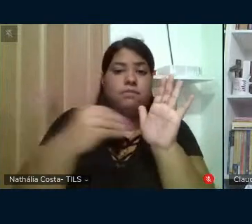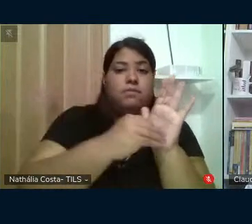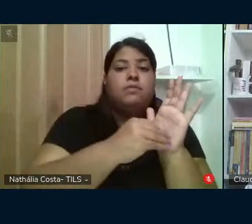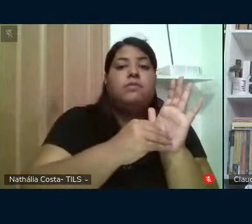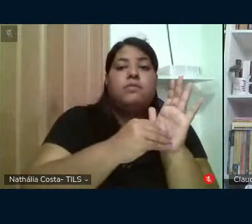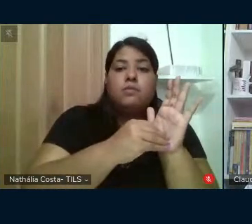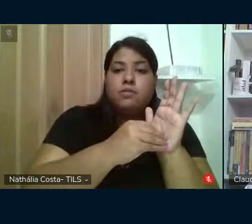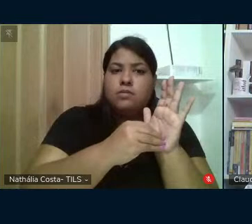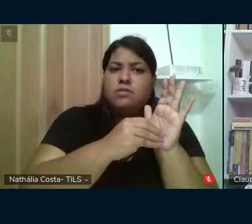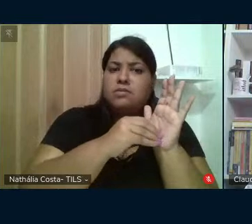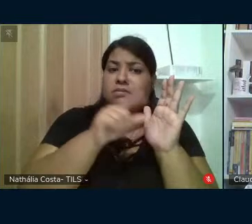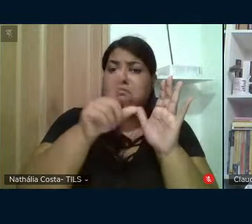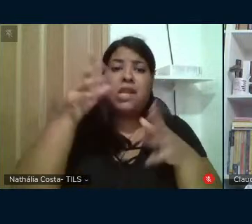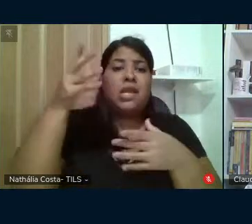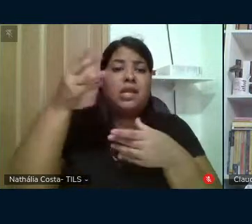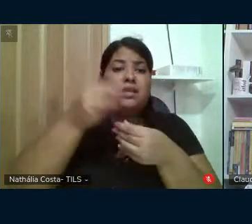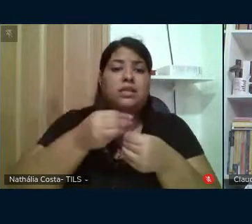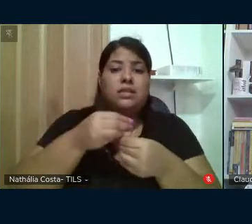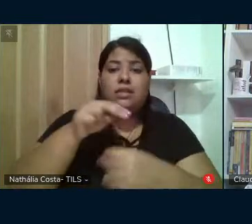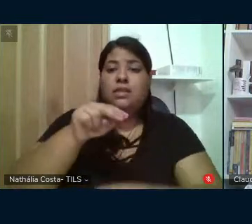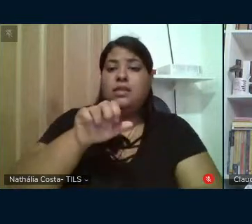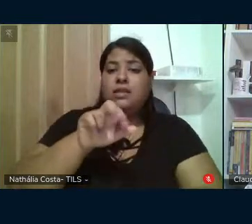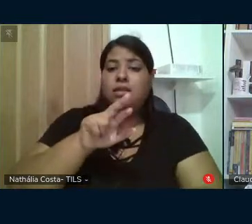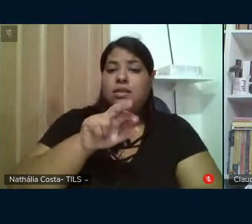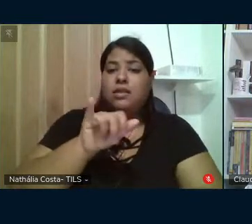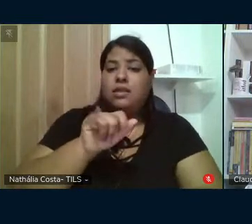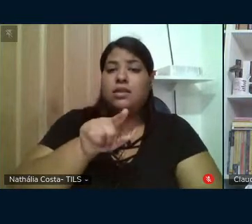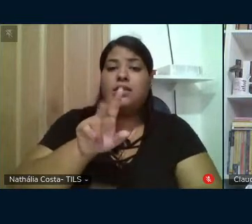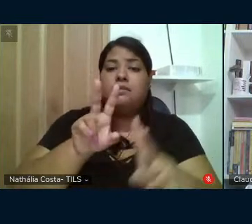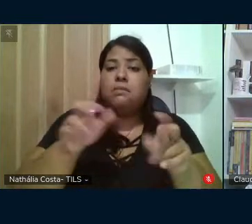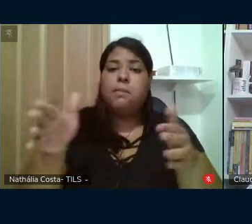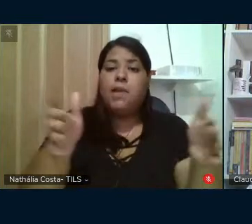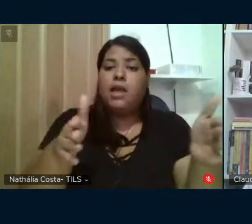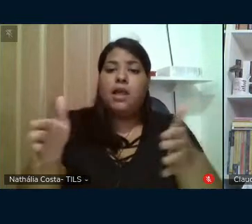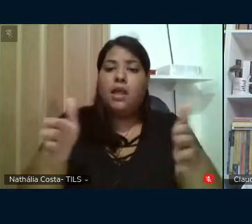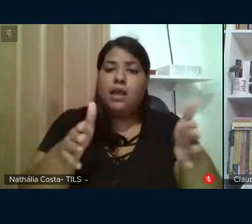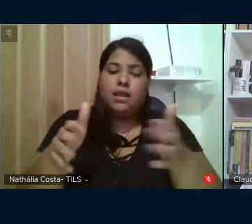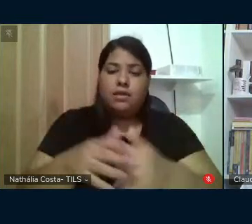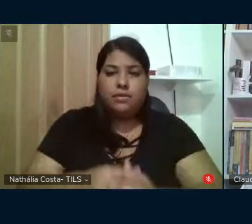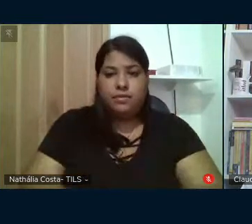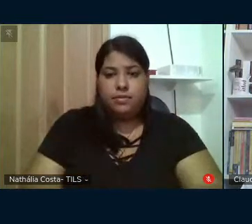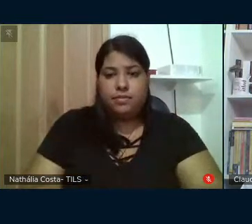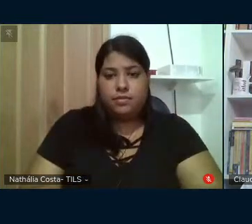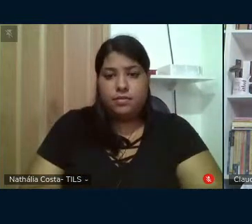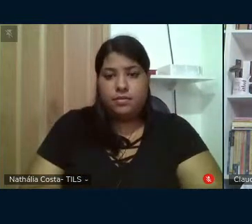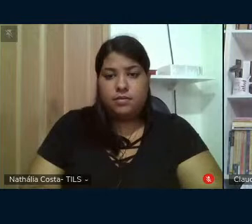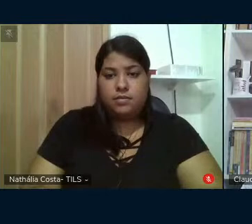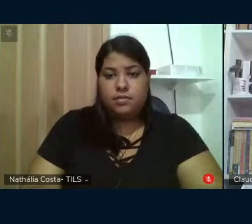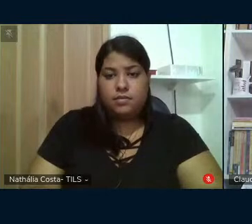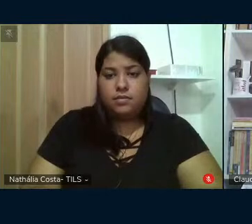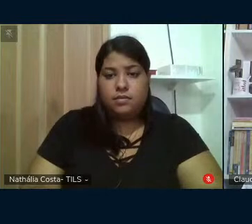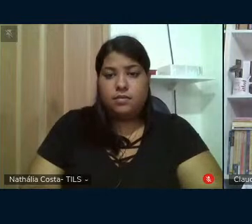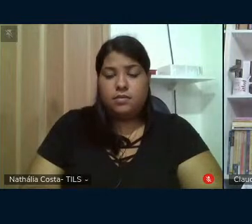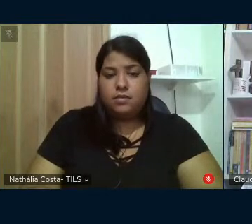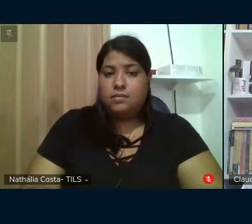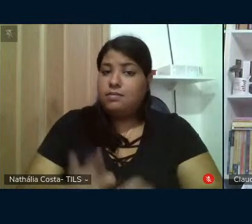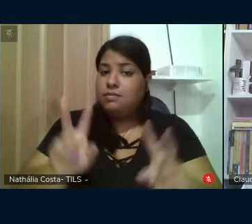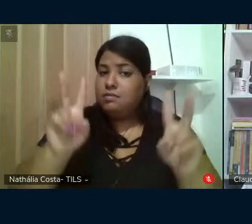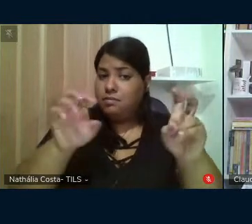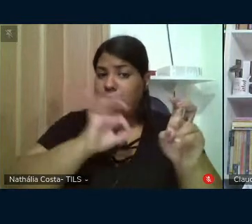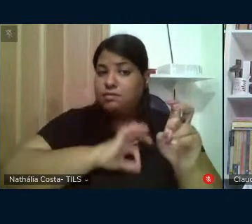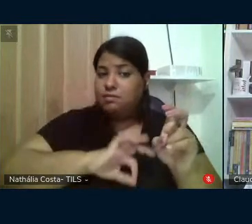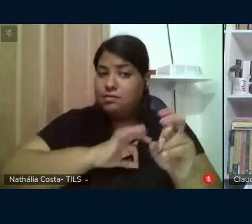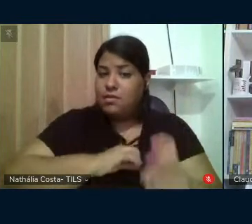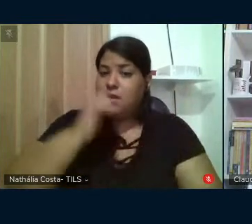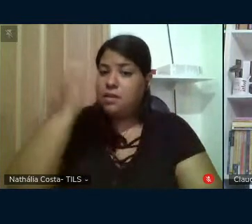consideração síntese binária em 2010 sobre esse período. Abre aspas. Em termos de renda do brasileiro,